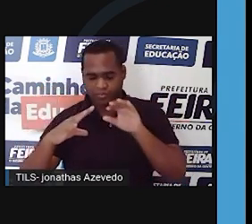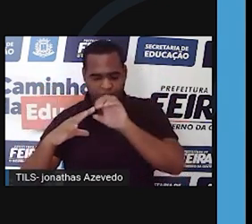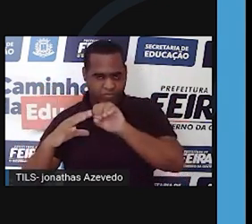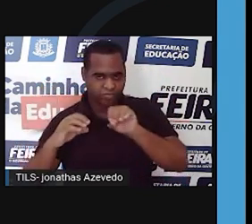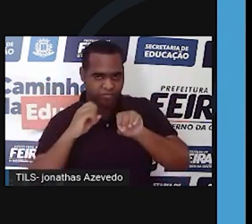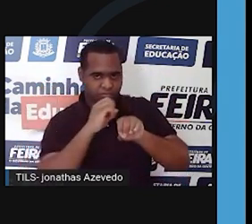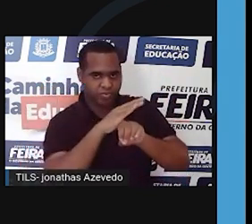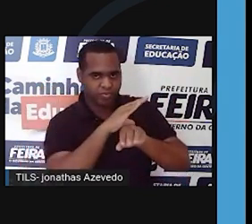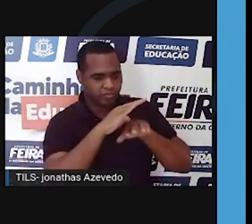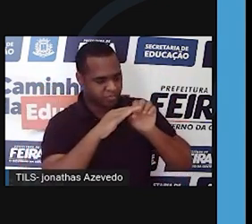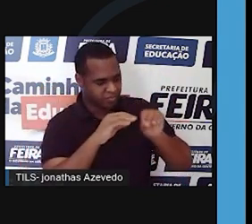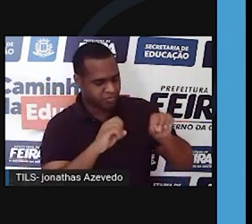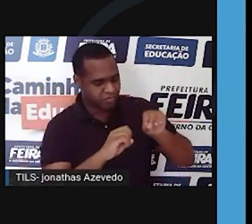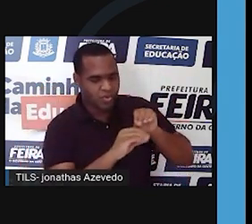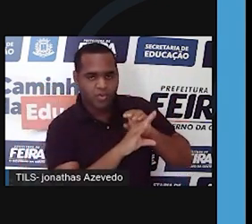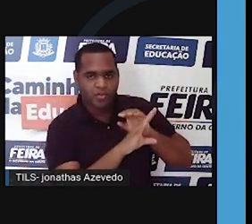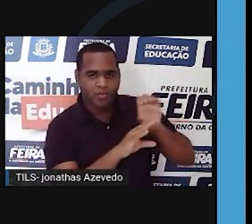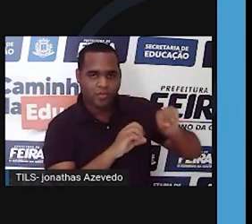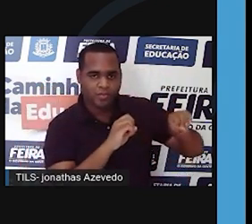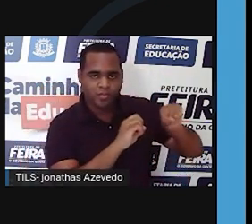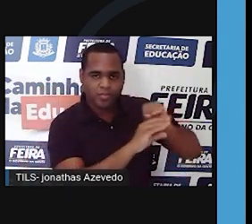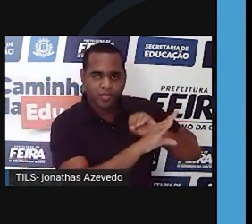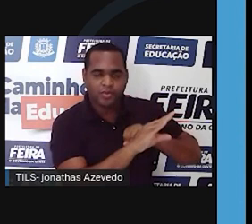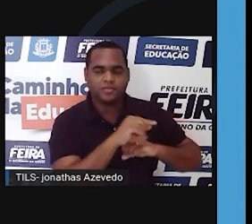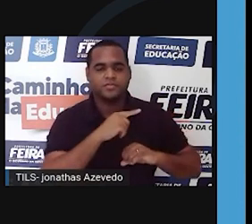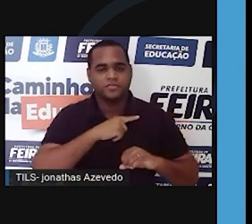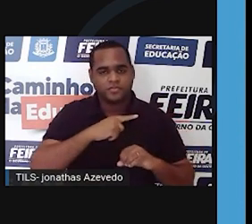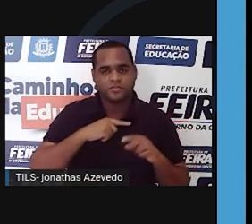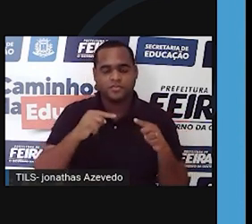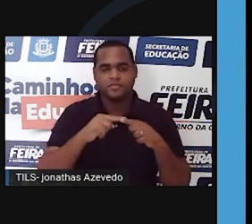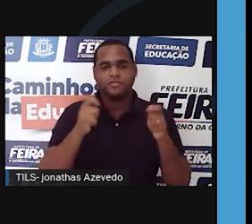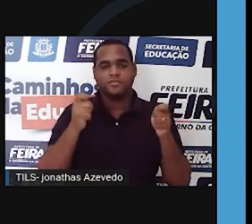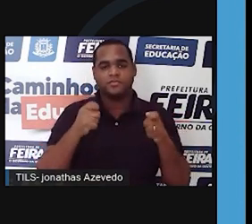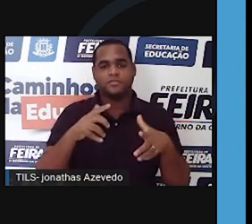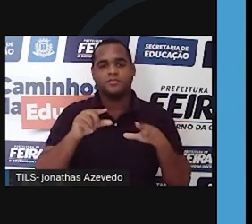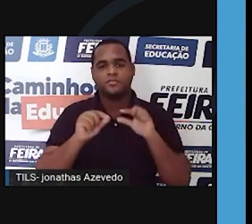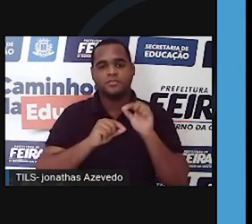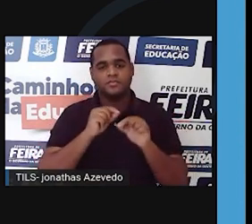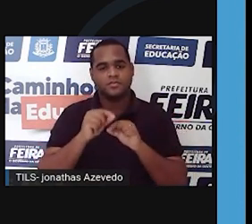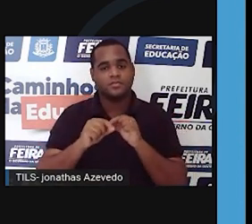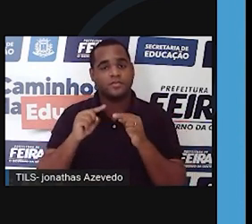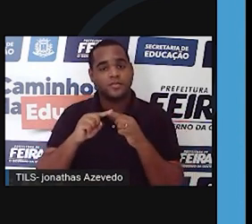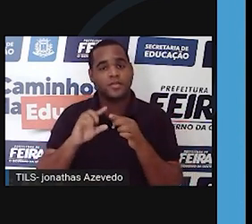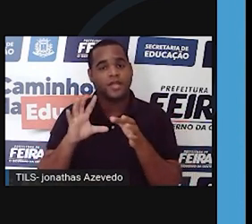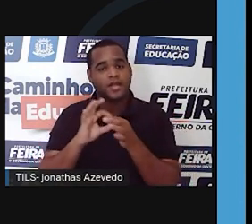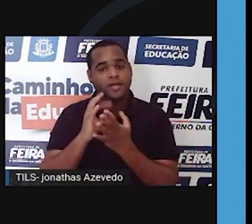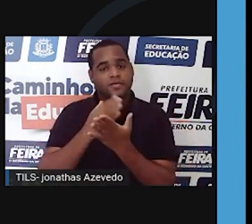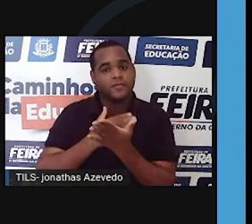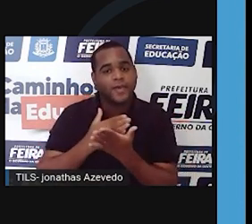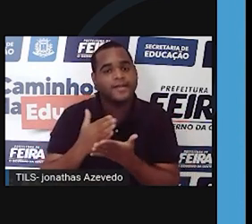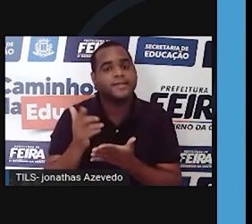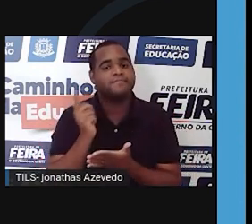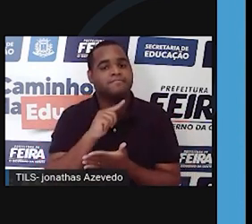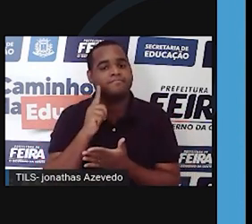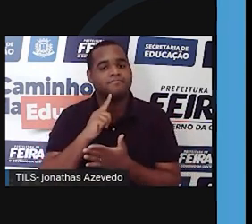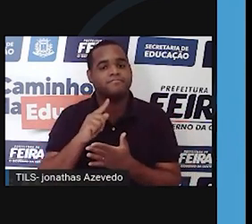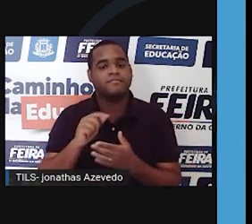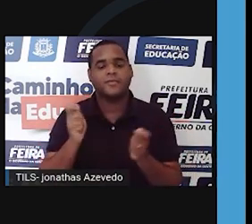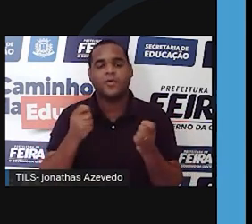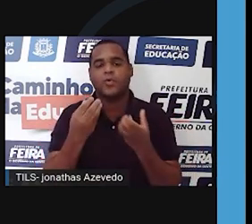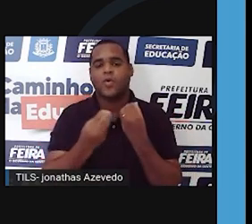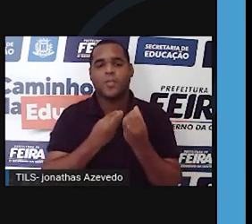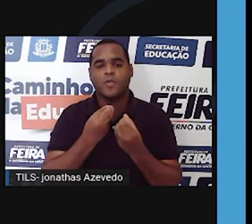molécula de DNA cristalizado, isso faz com que, a partir daí, a luz do raio-x, ela se